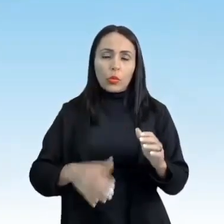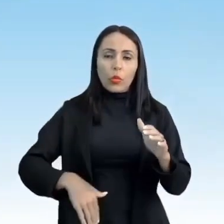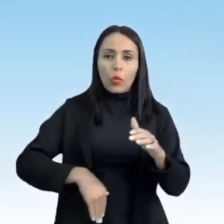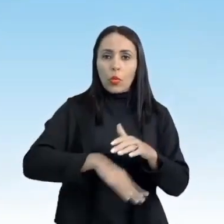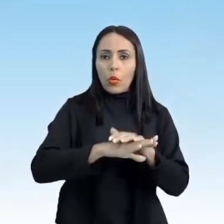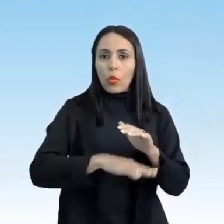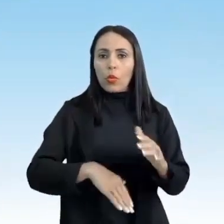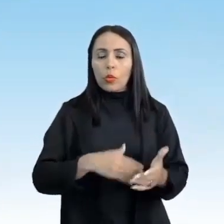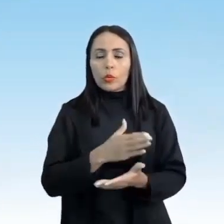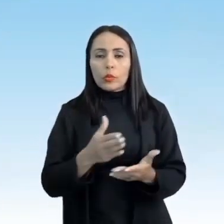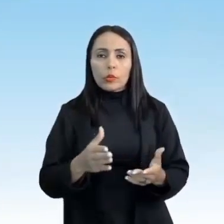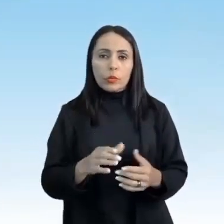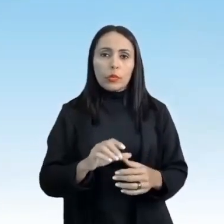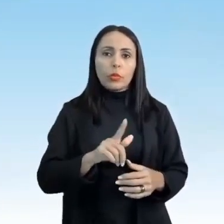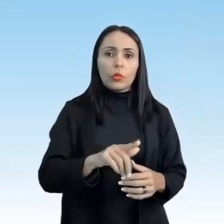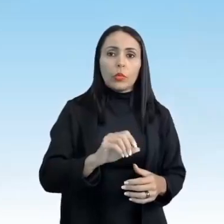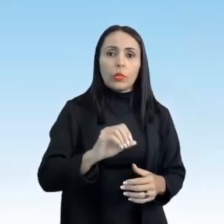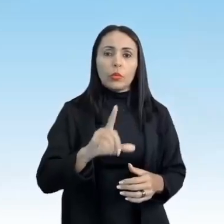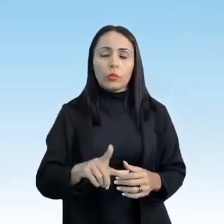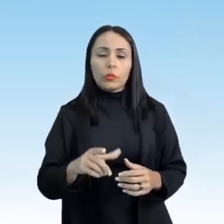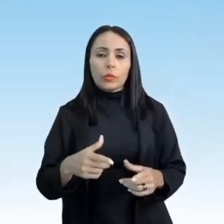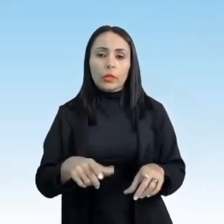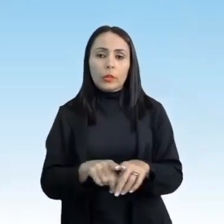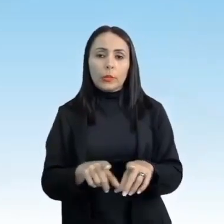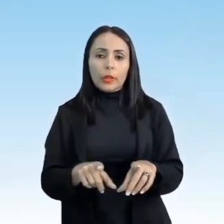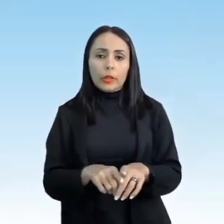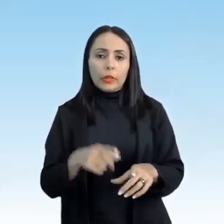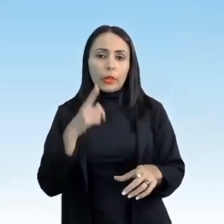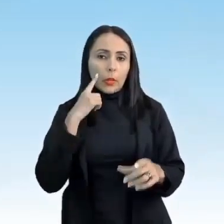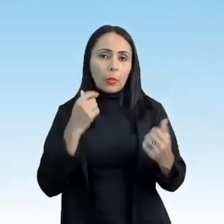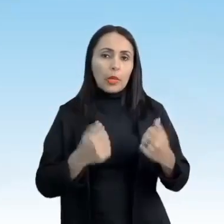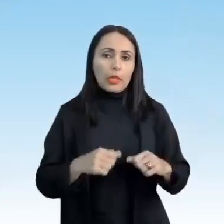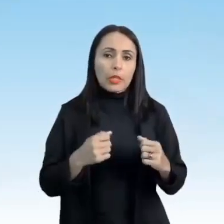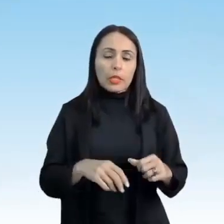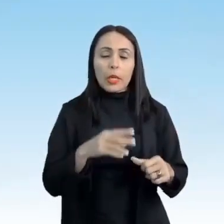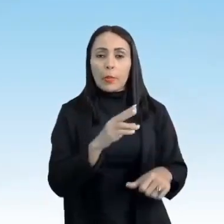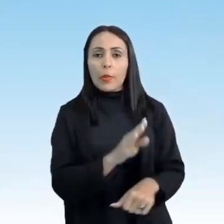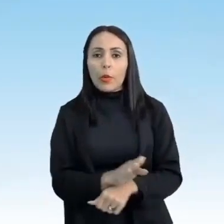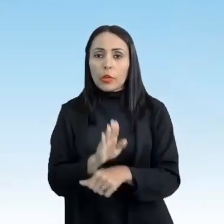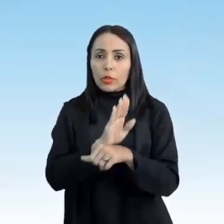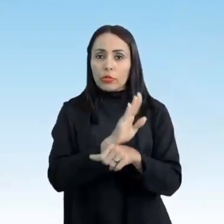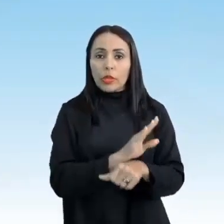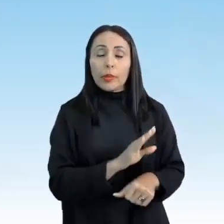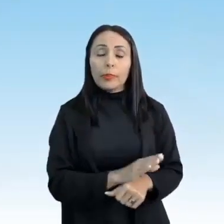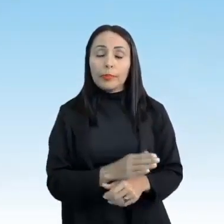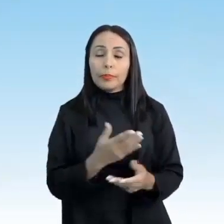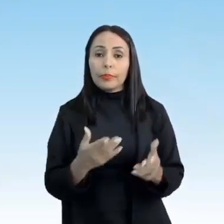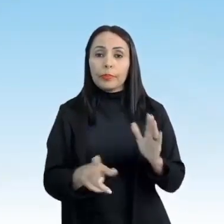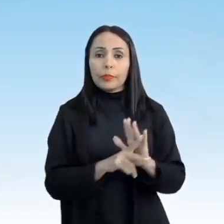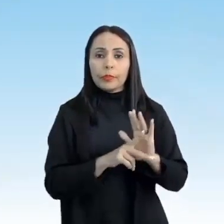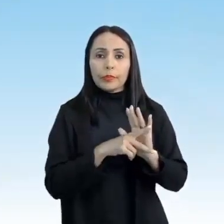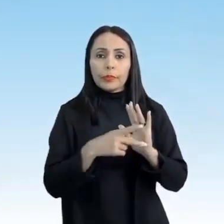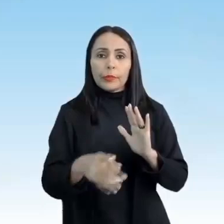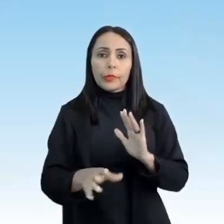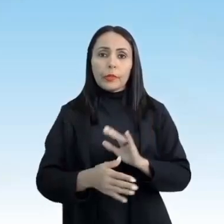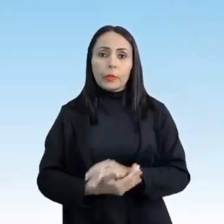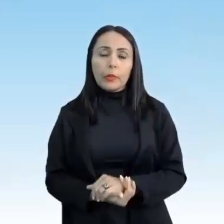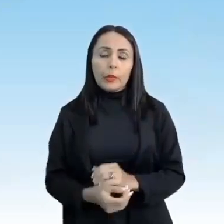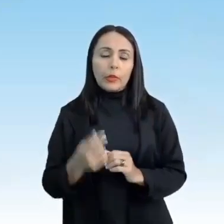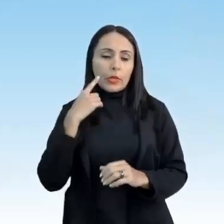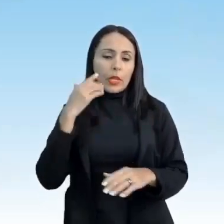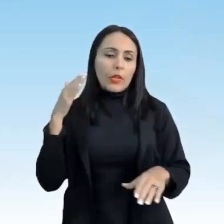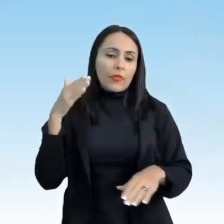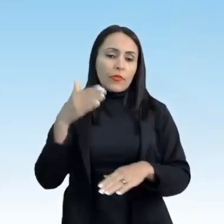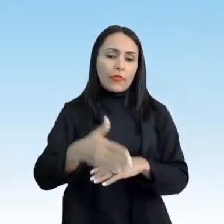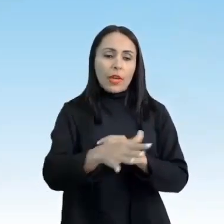cesta, totidol, ao mesmo tempo em que precisa proteger a própria meta. Ou seja, eu tenho que invadir a